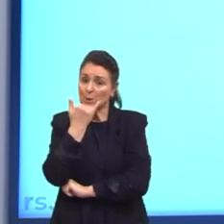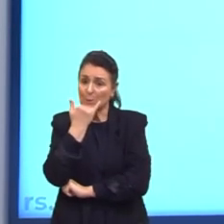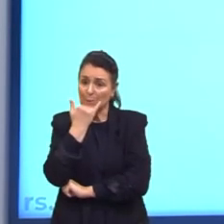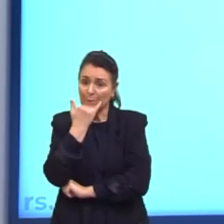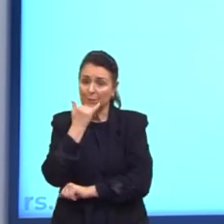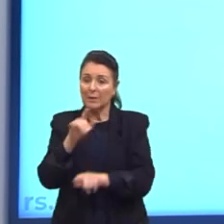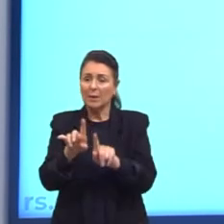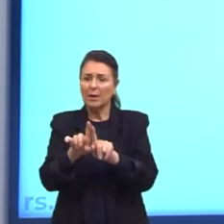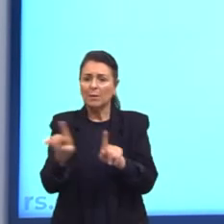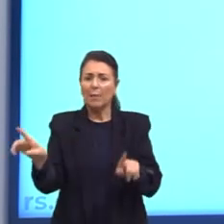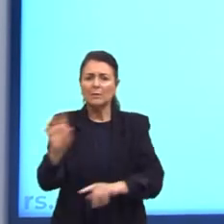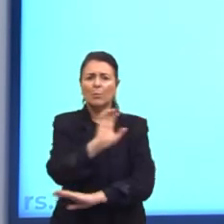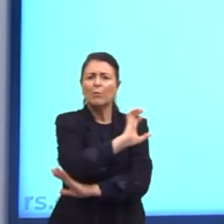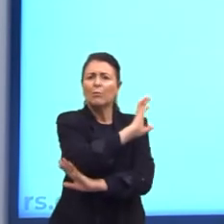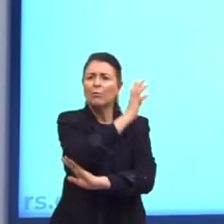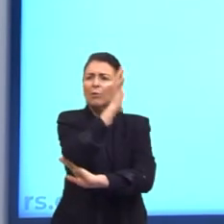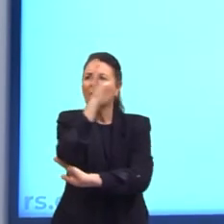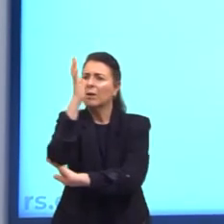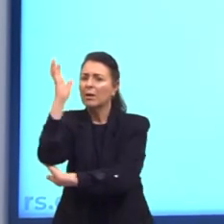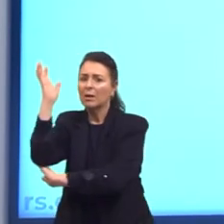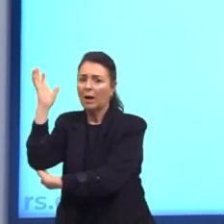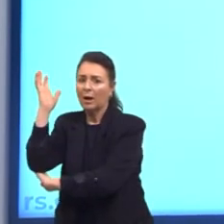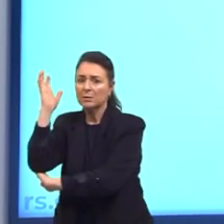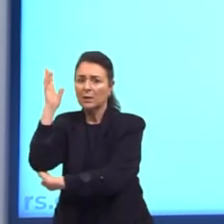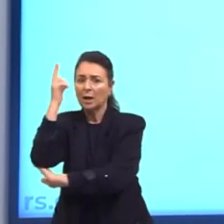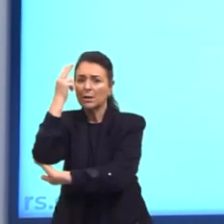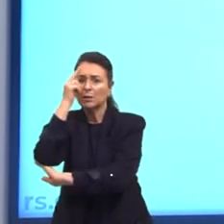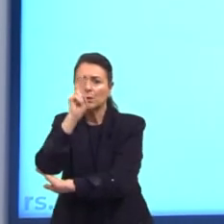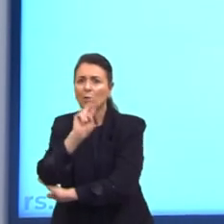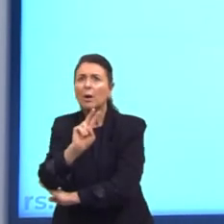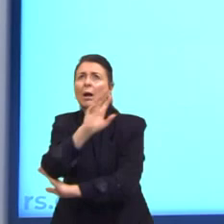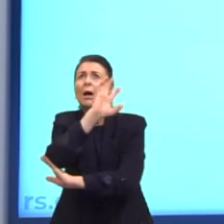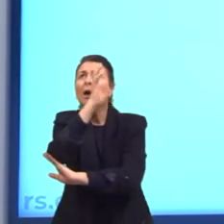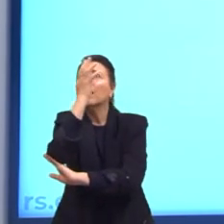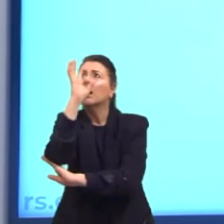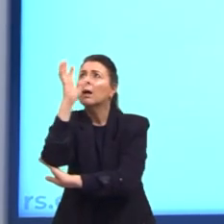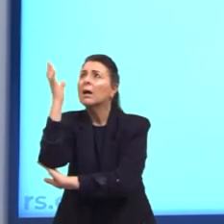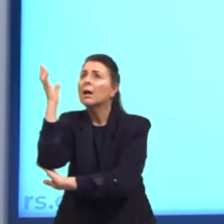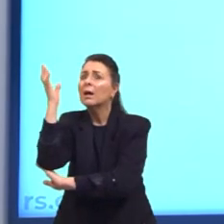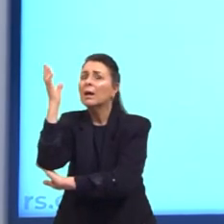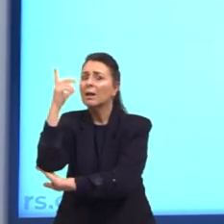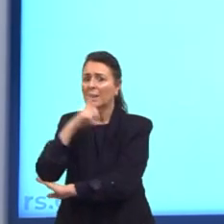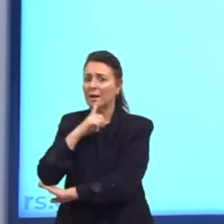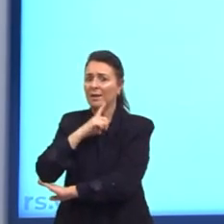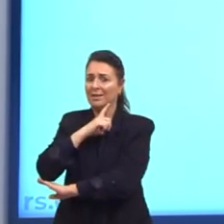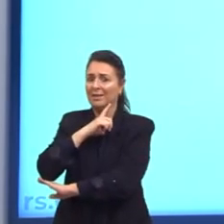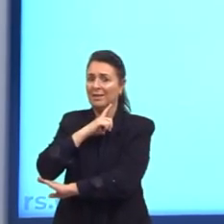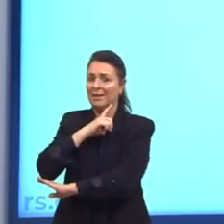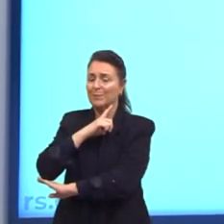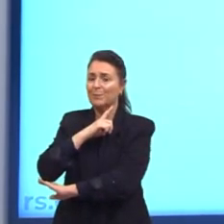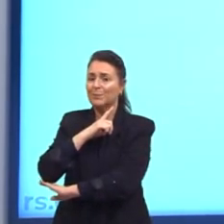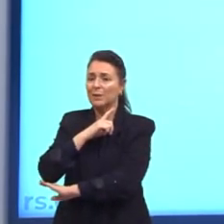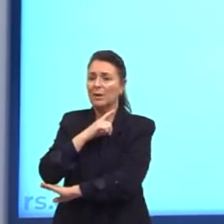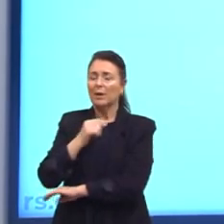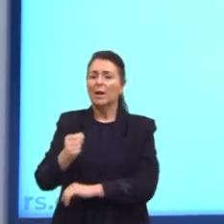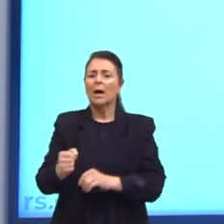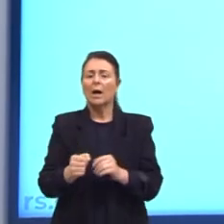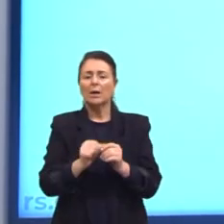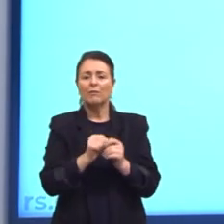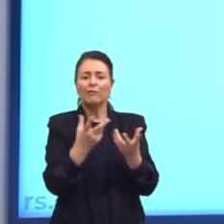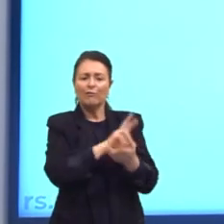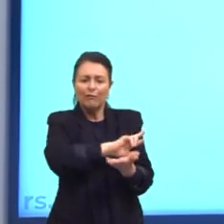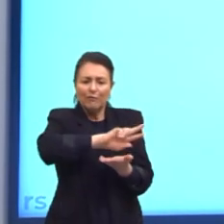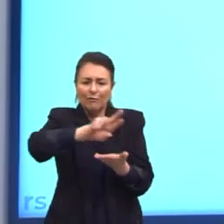Mas é uma floresta vista de baixo. Então, aqui a gente tem a floresta com as